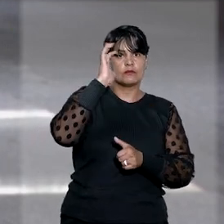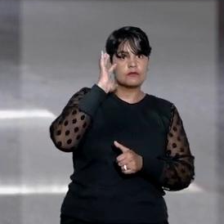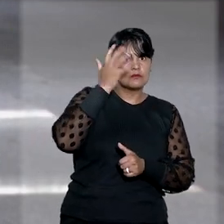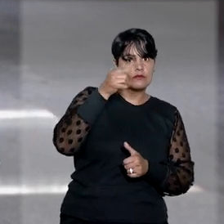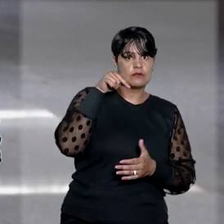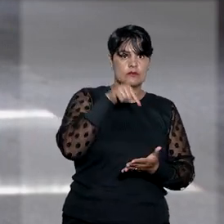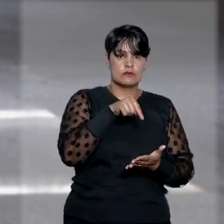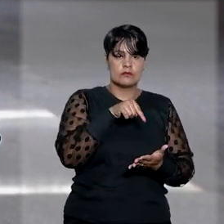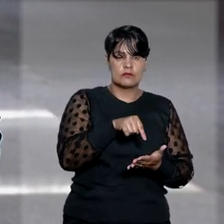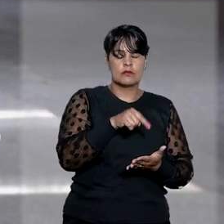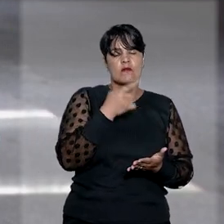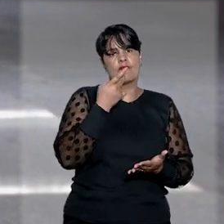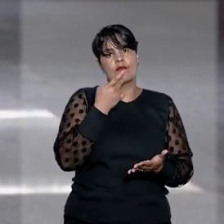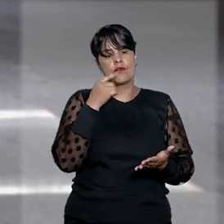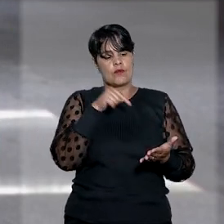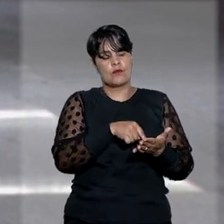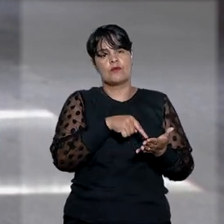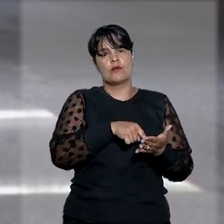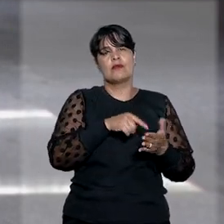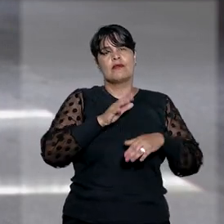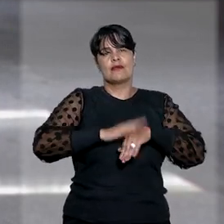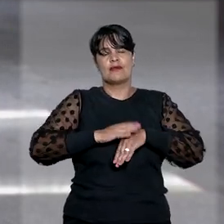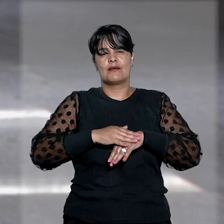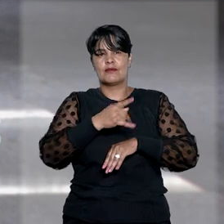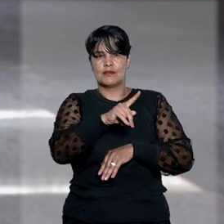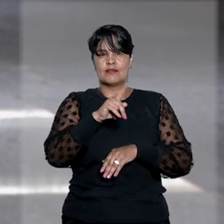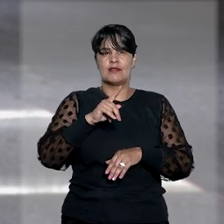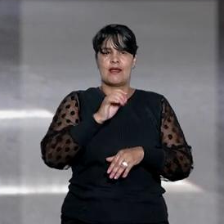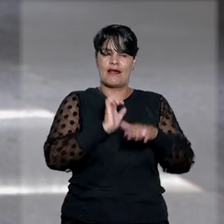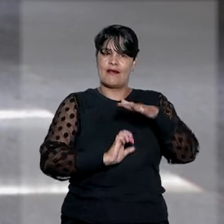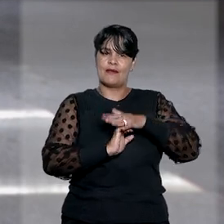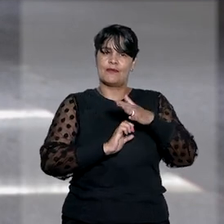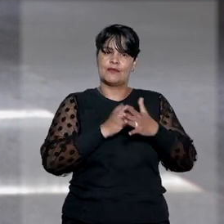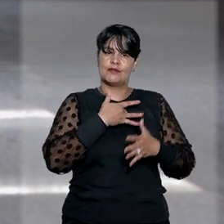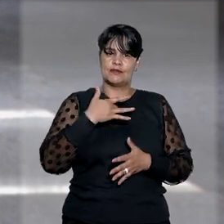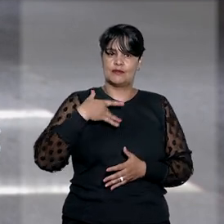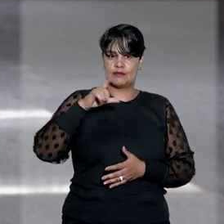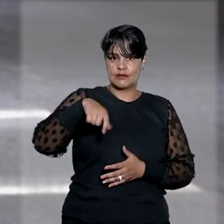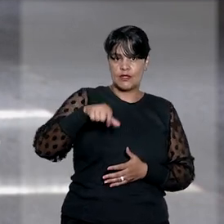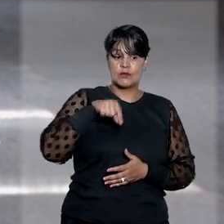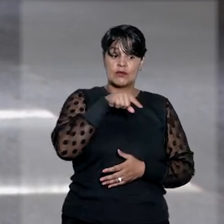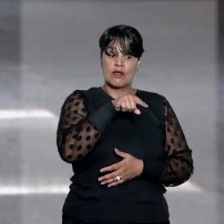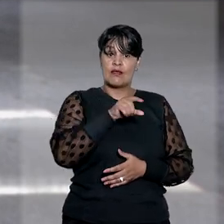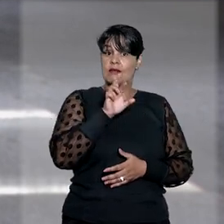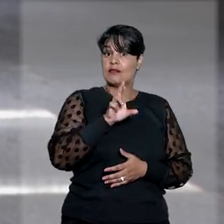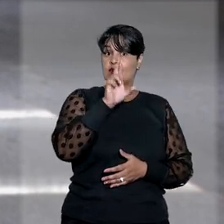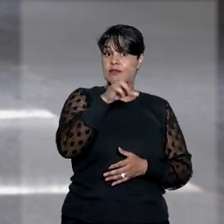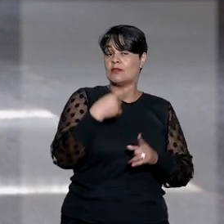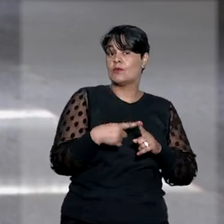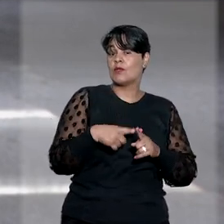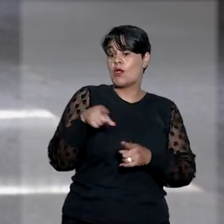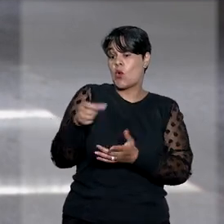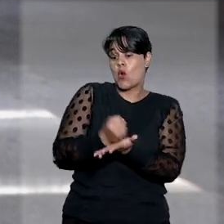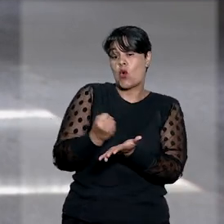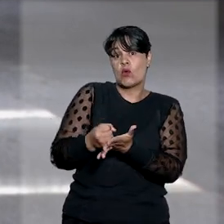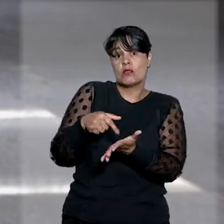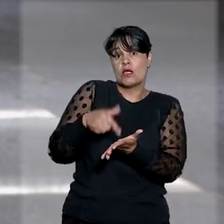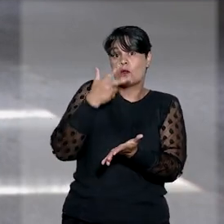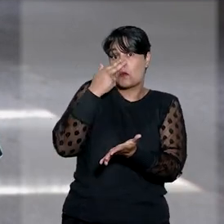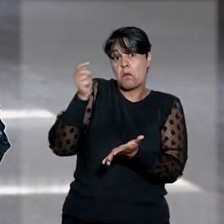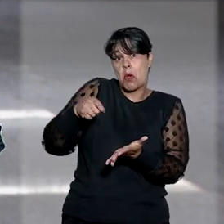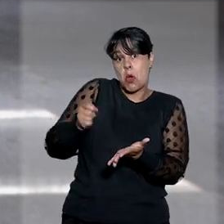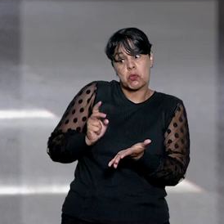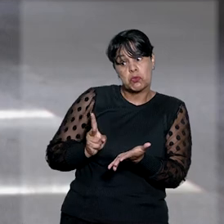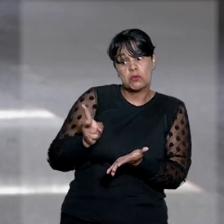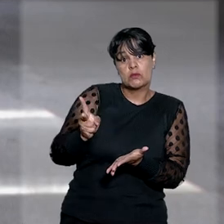improcedente, considerou que a operadora criou nos beneficiários a legítima expectativa de que o contrato seria mantido.